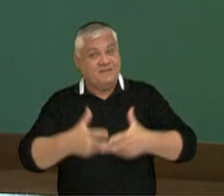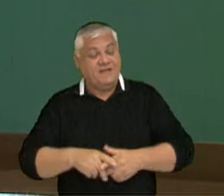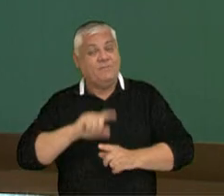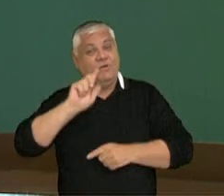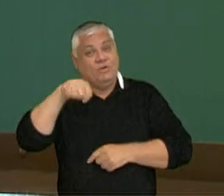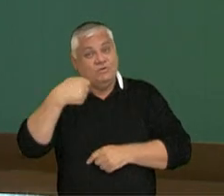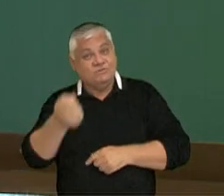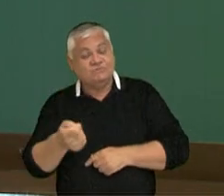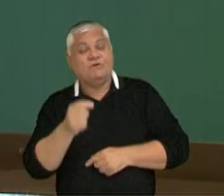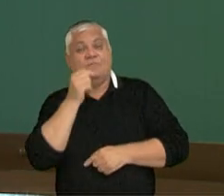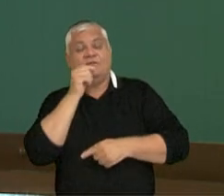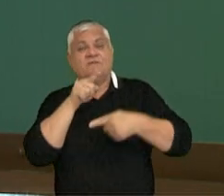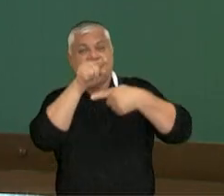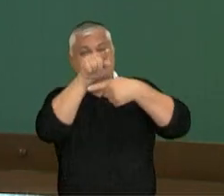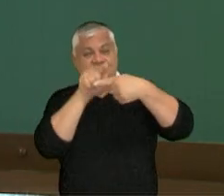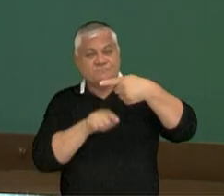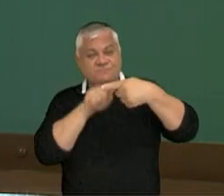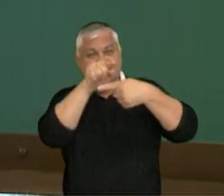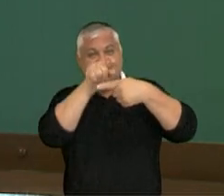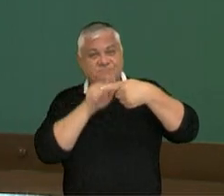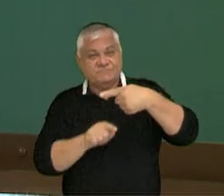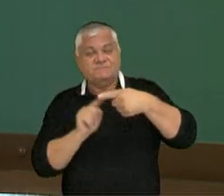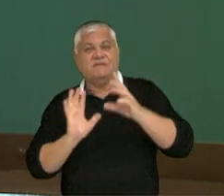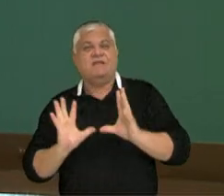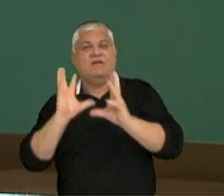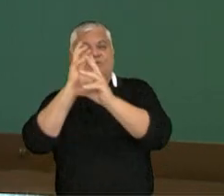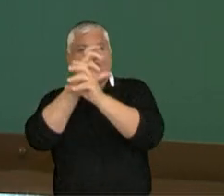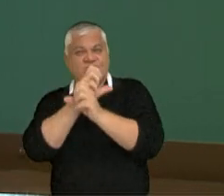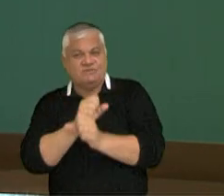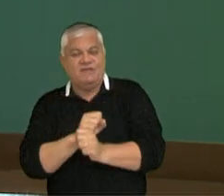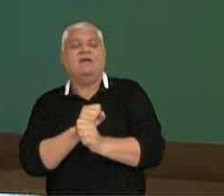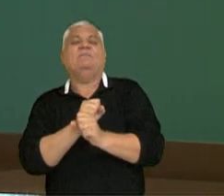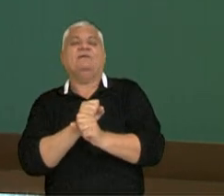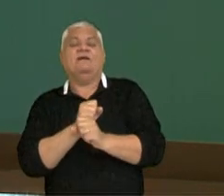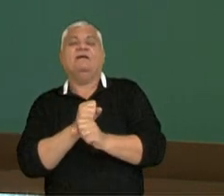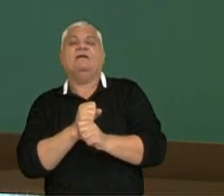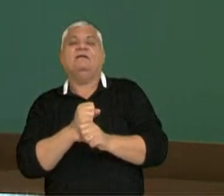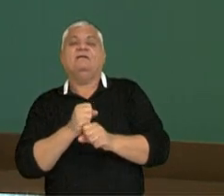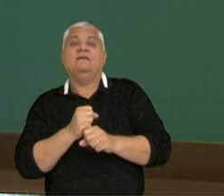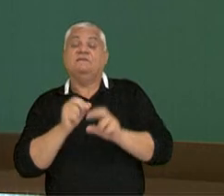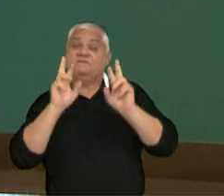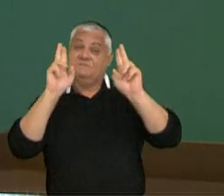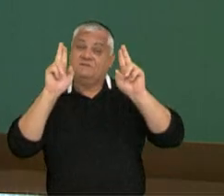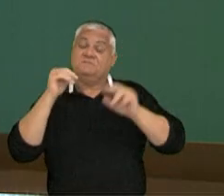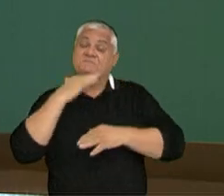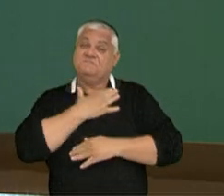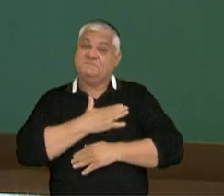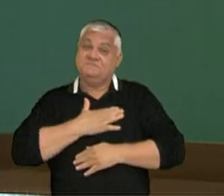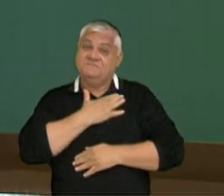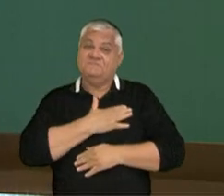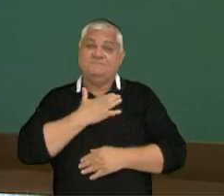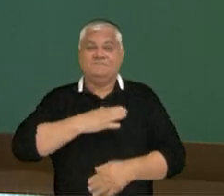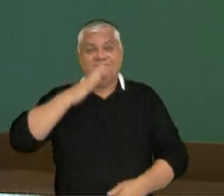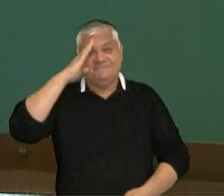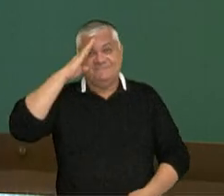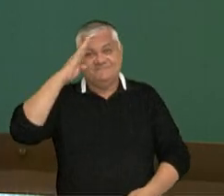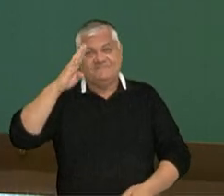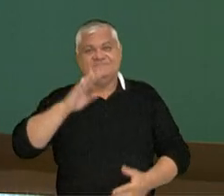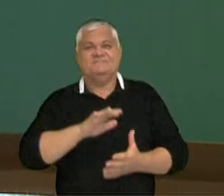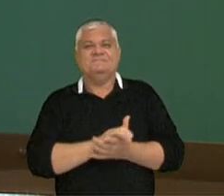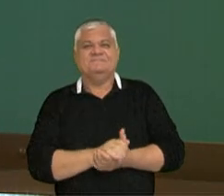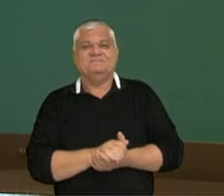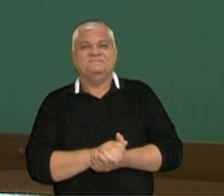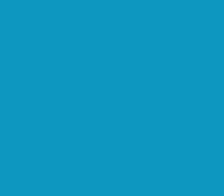sobre a adição algébrica de números racionais. Espero que vocês tenham gostado e até